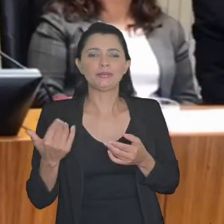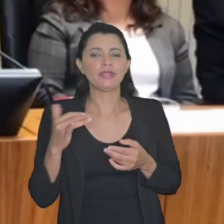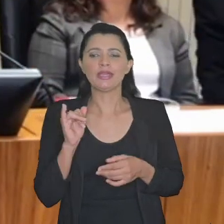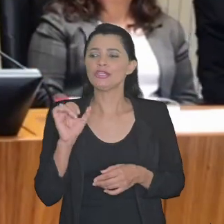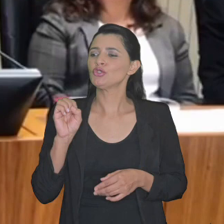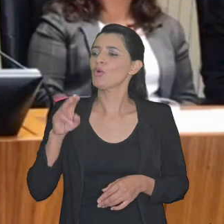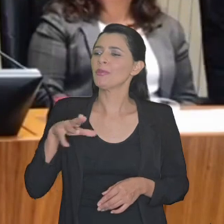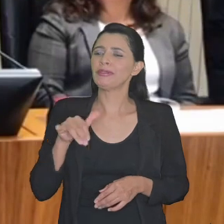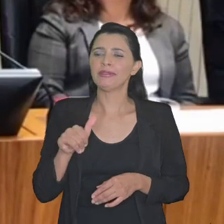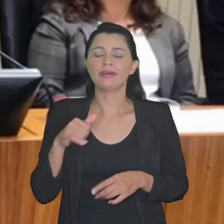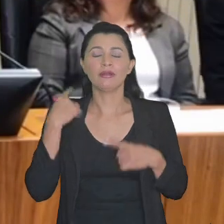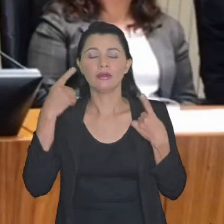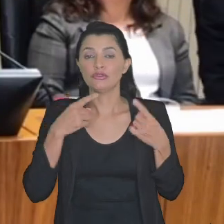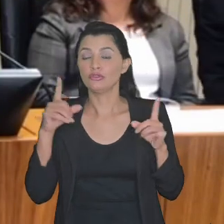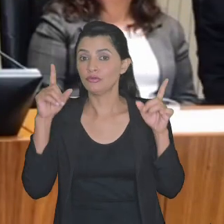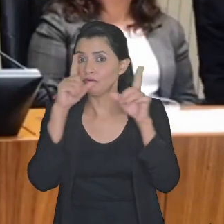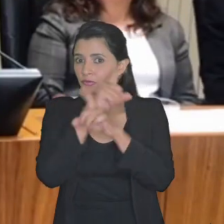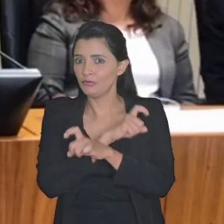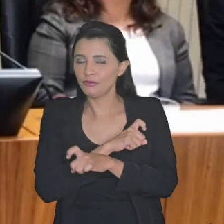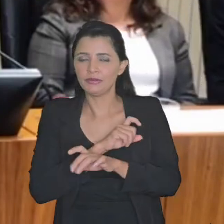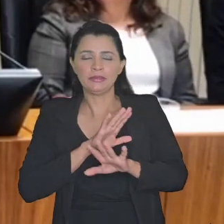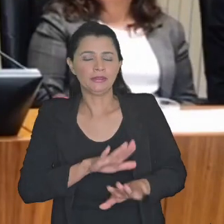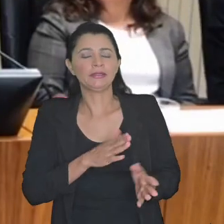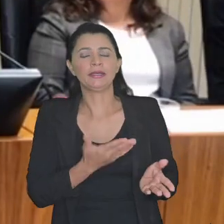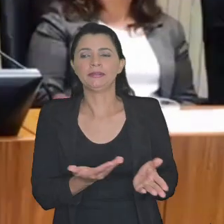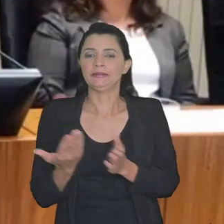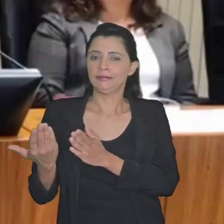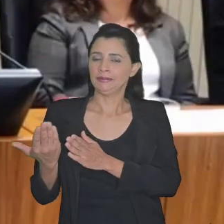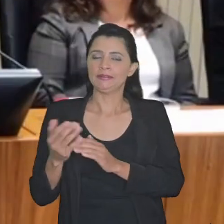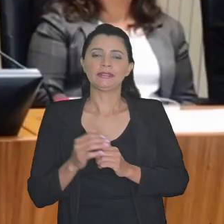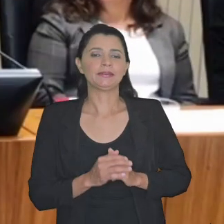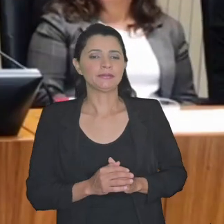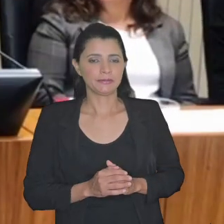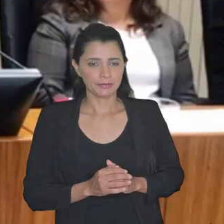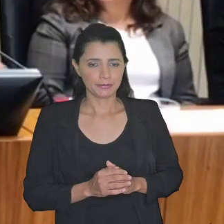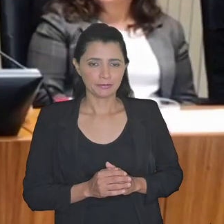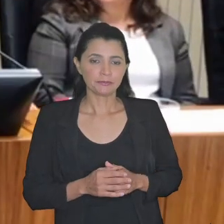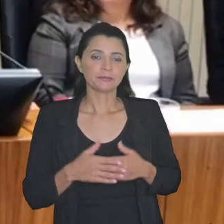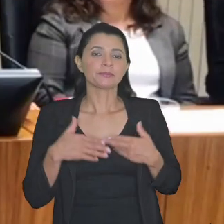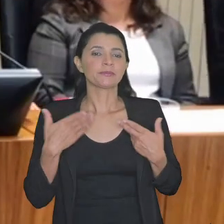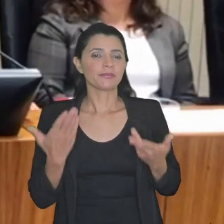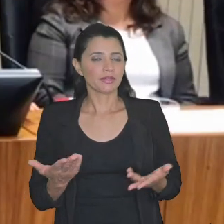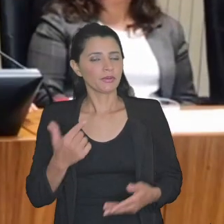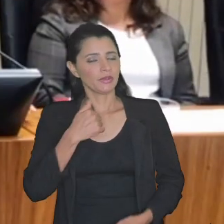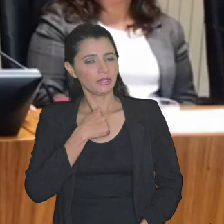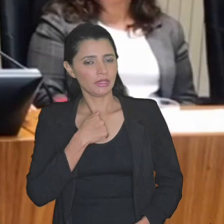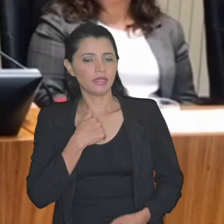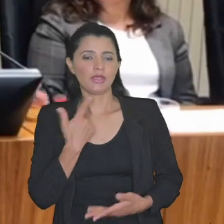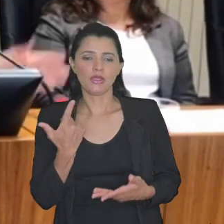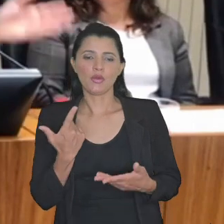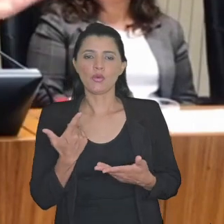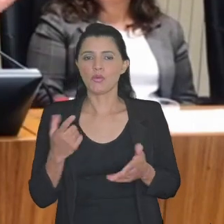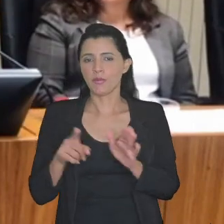princípio da isonomia nossa é uma coisa louca mas enfim deixa pra lá eu